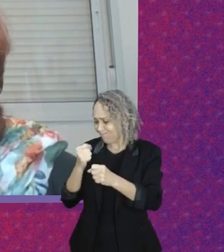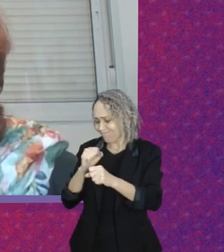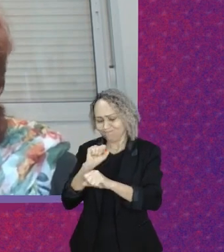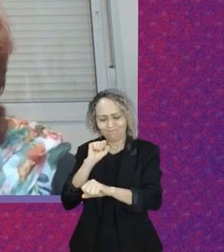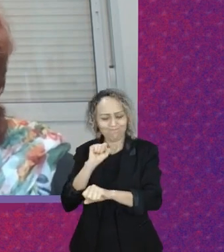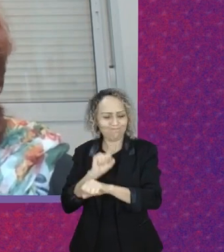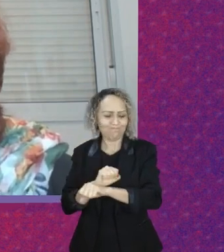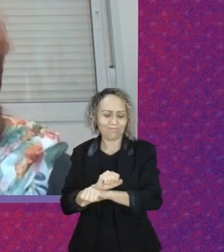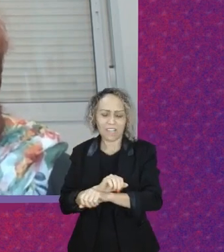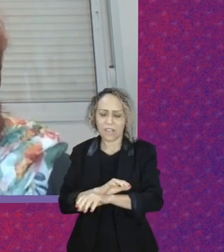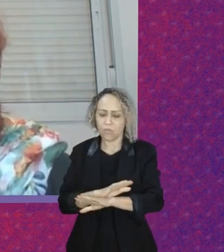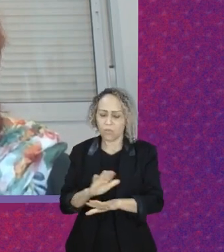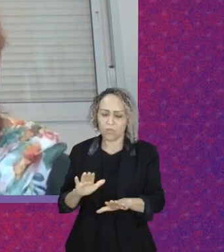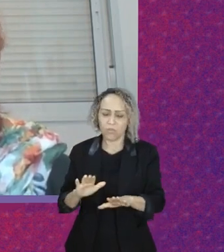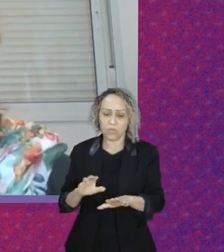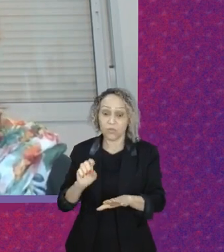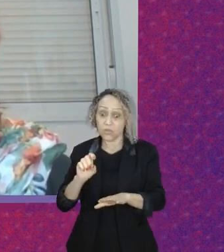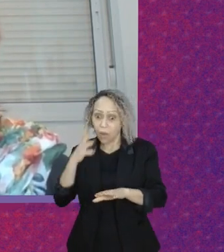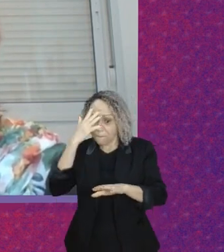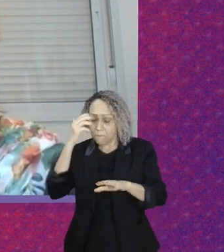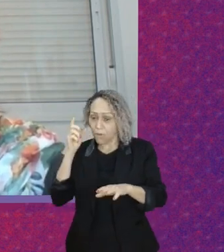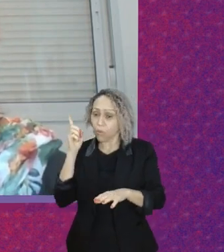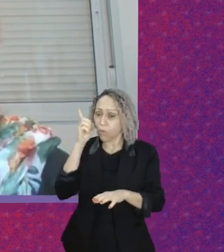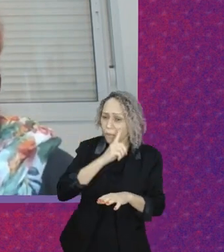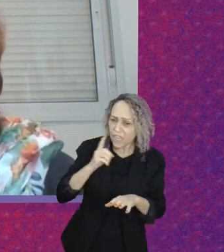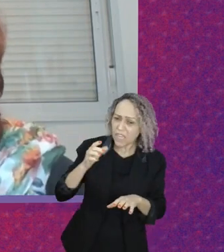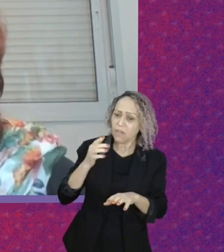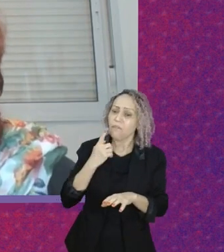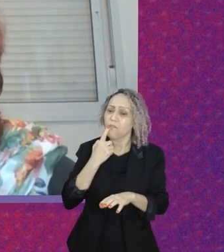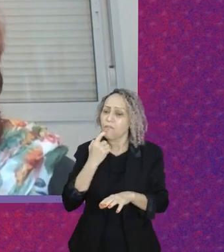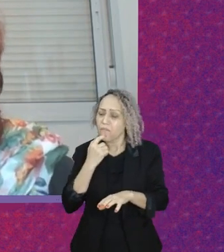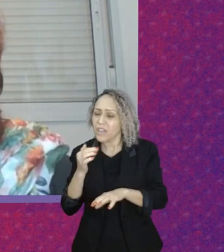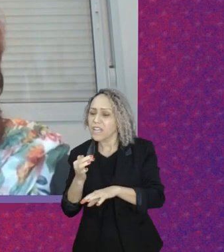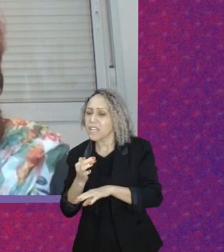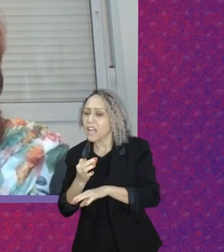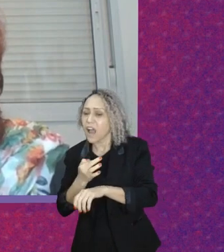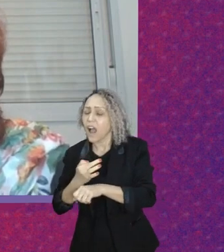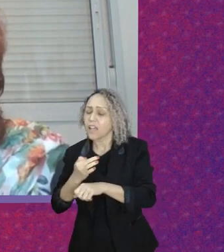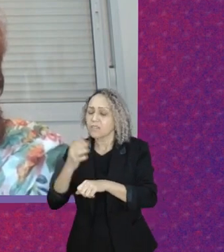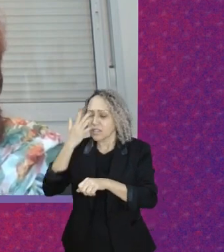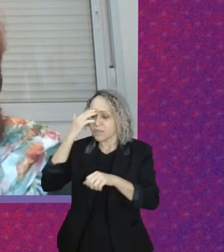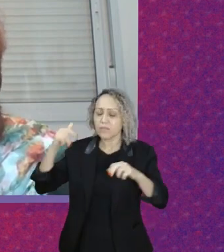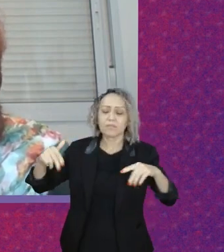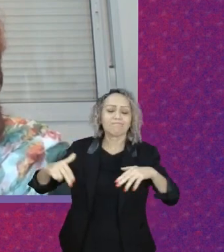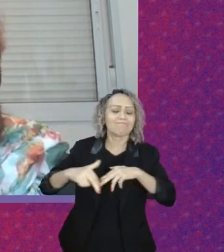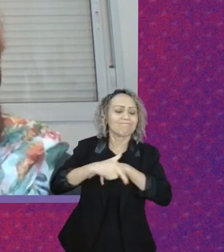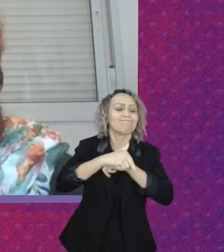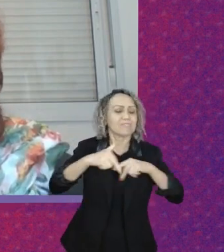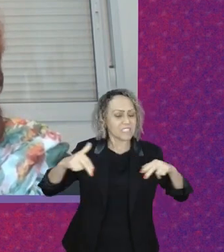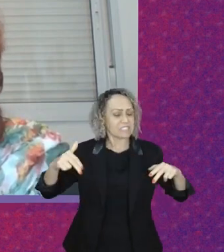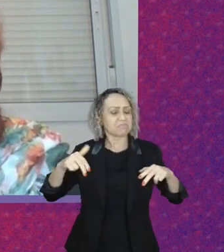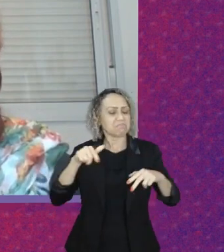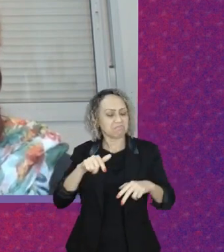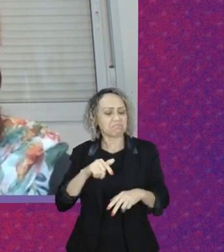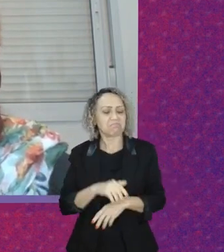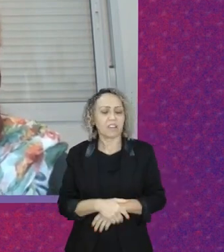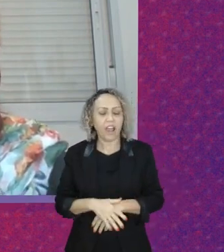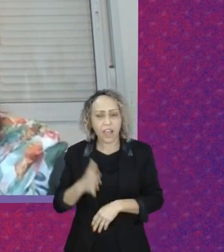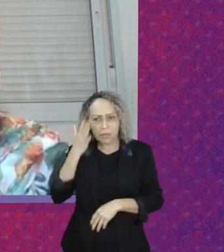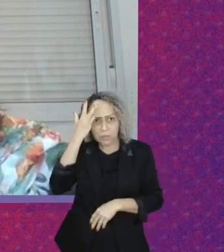decisões e dessas discussões, dessas disputas dos espaços públicos. Mas, para